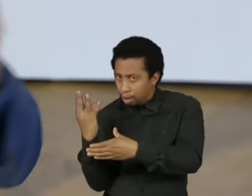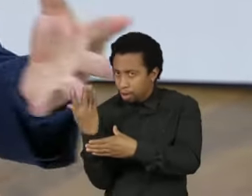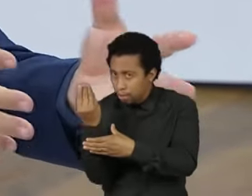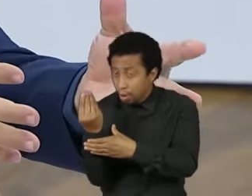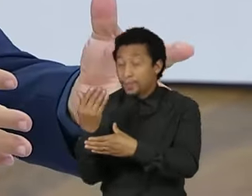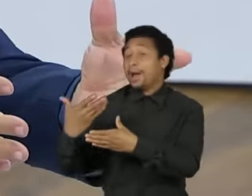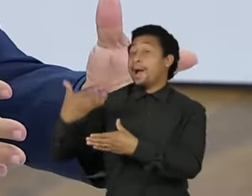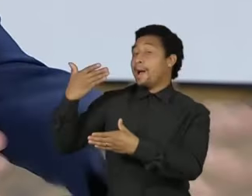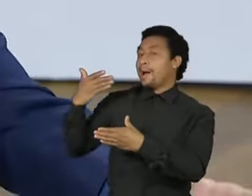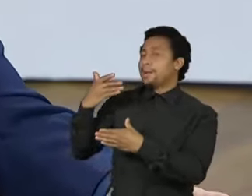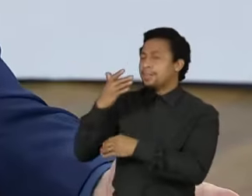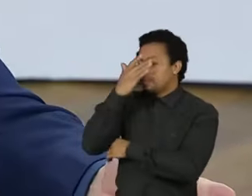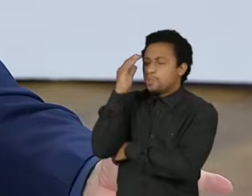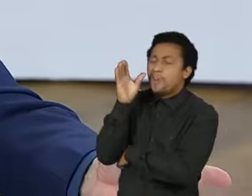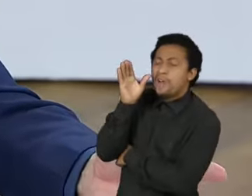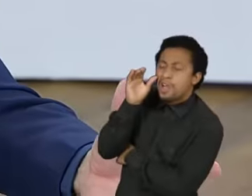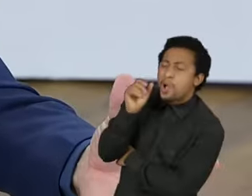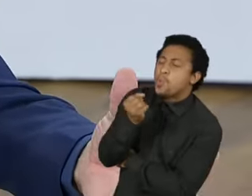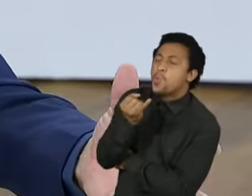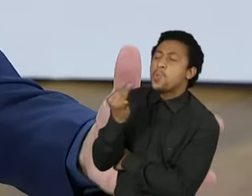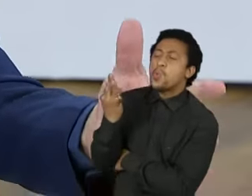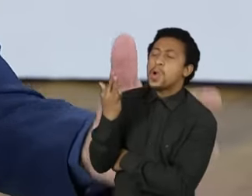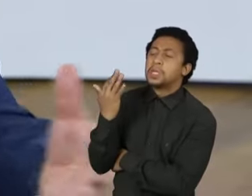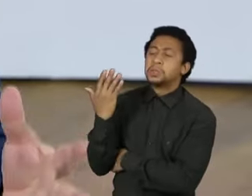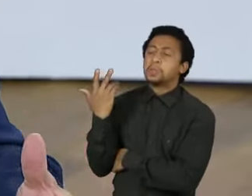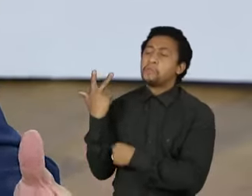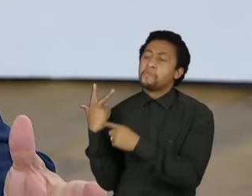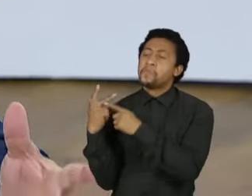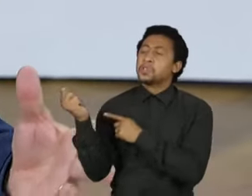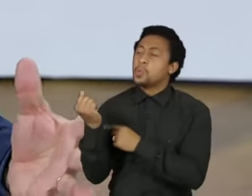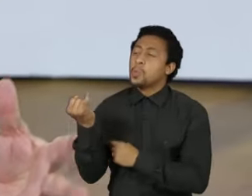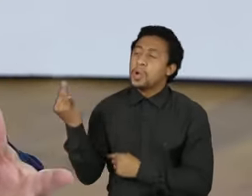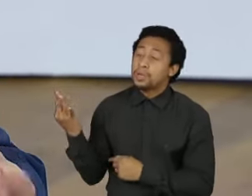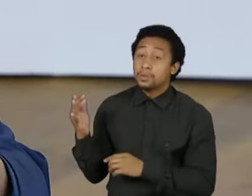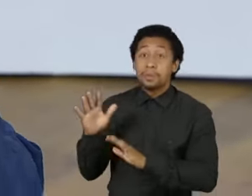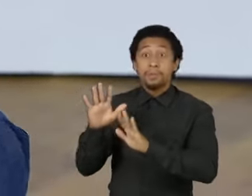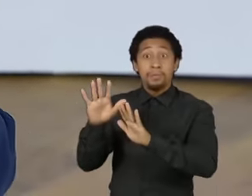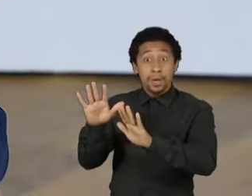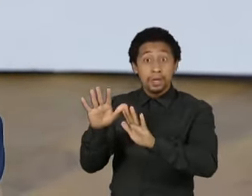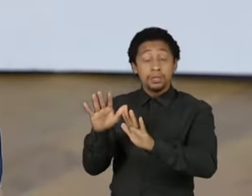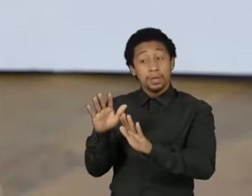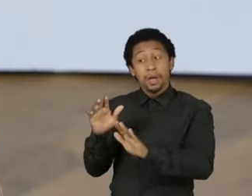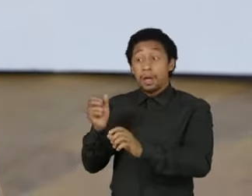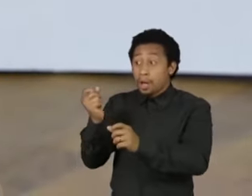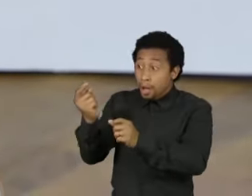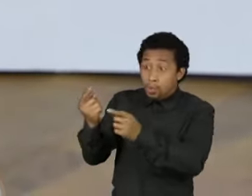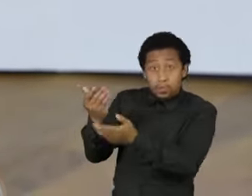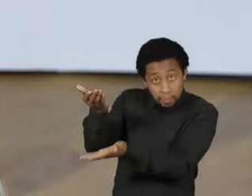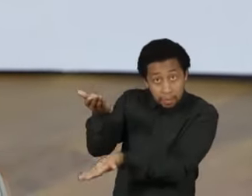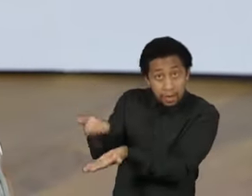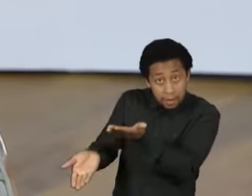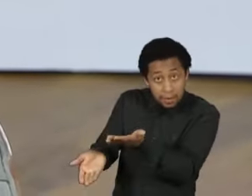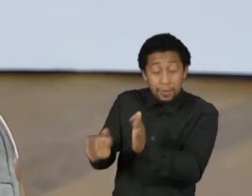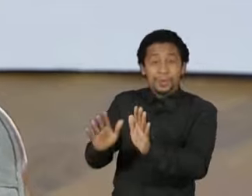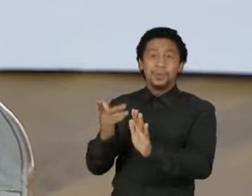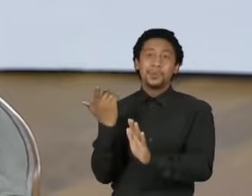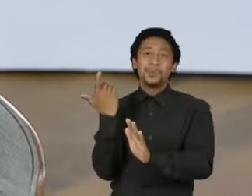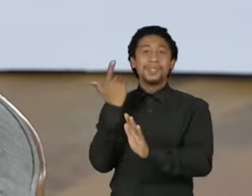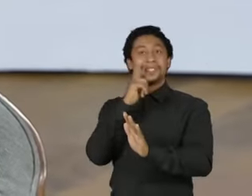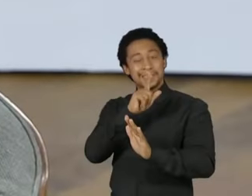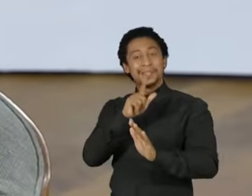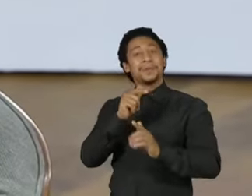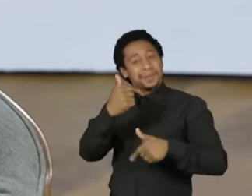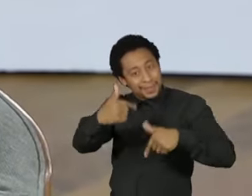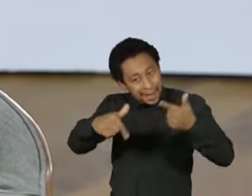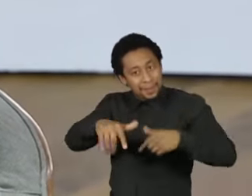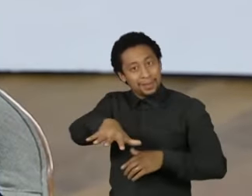quantos foram eleitos, começaram a ver que não. Essa formação está servindo para formar novas lideranças para o